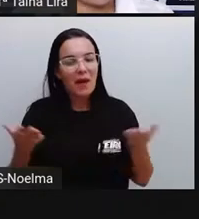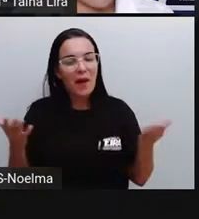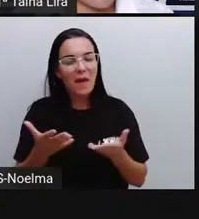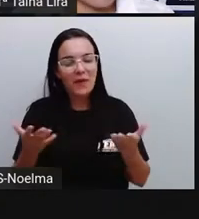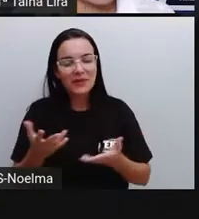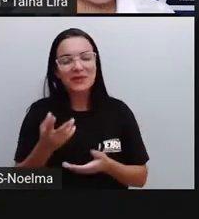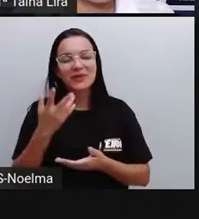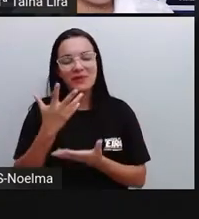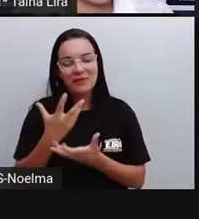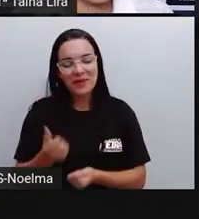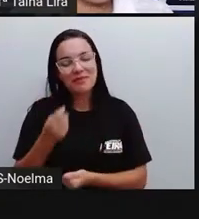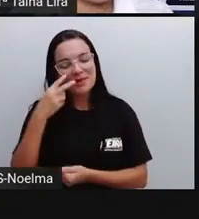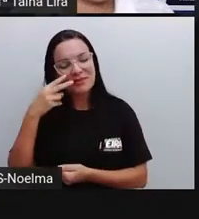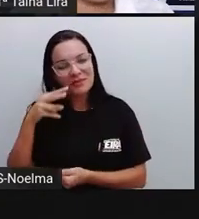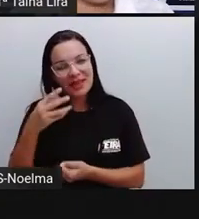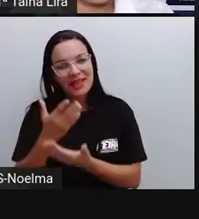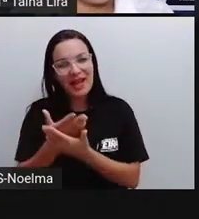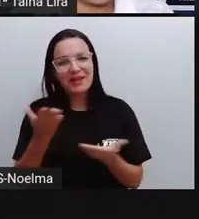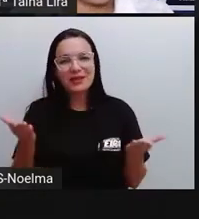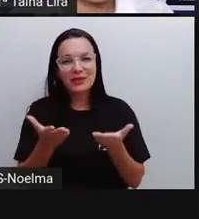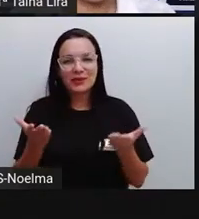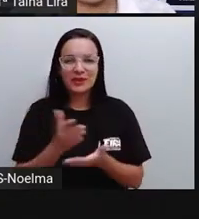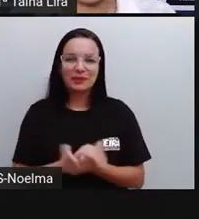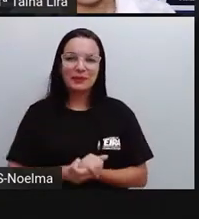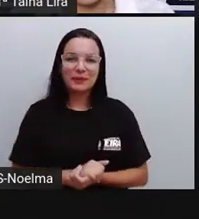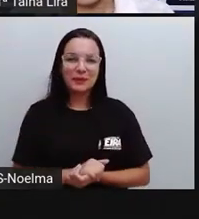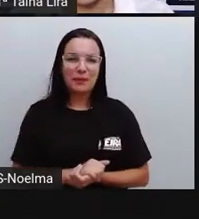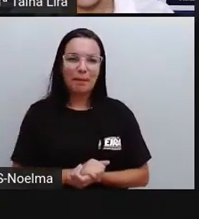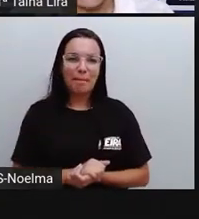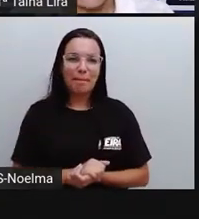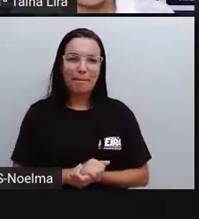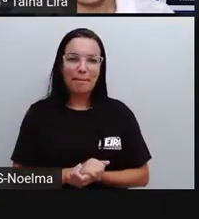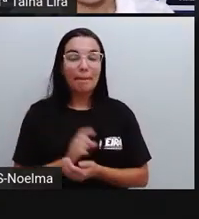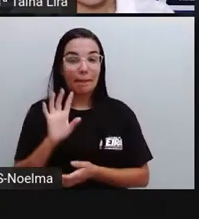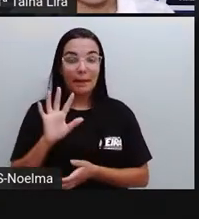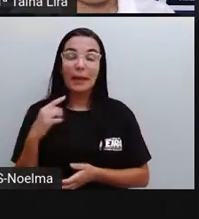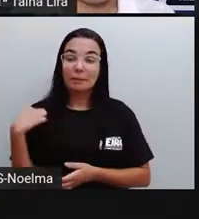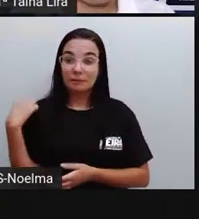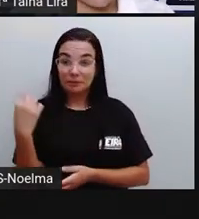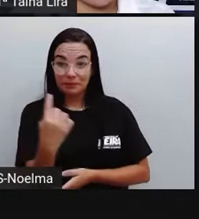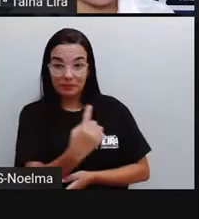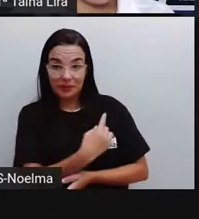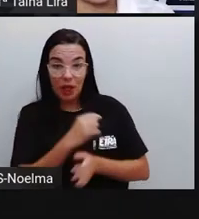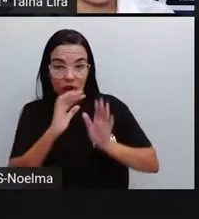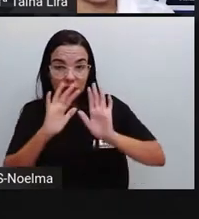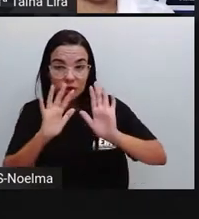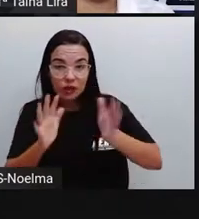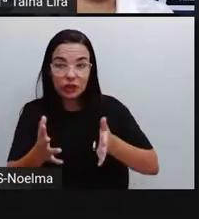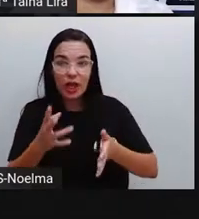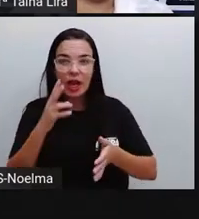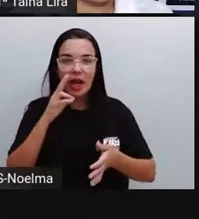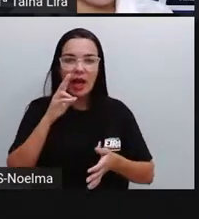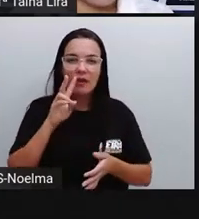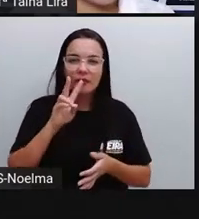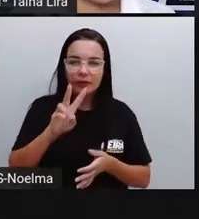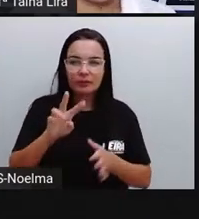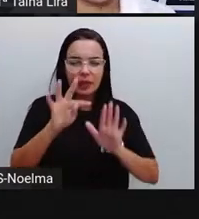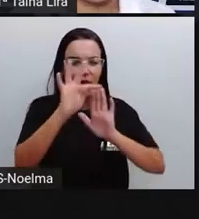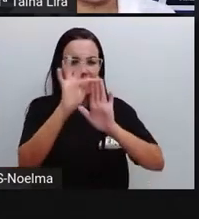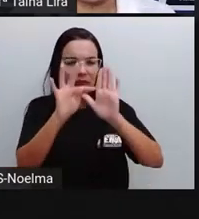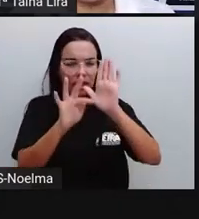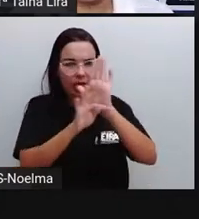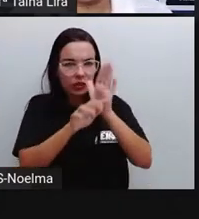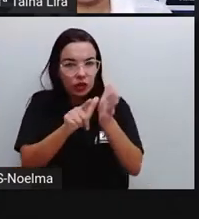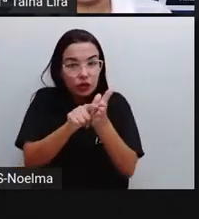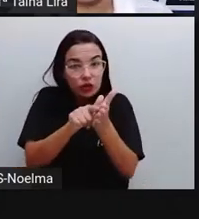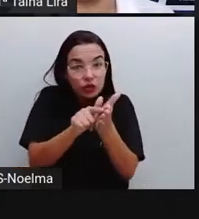nós vamos ver na aula de hoje, tá? Nós já vimos aí textos jornalísticos, né?